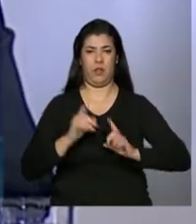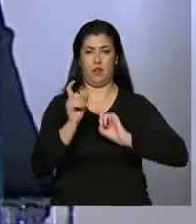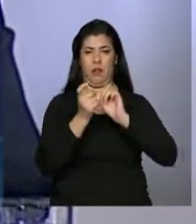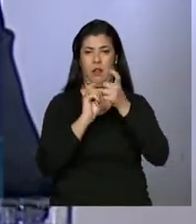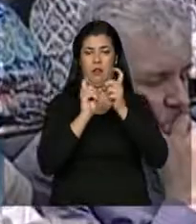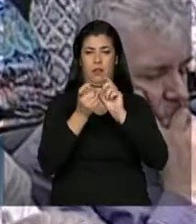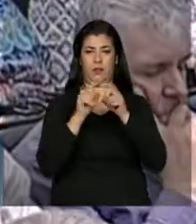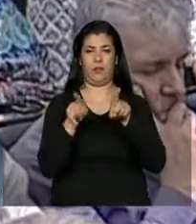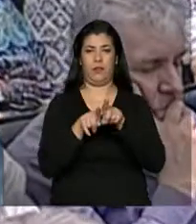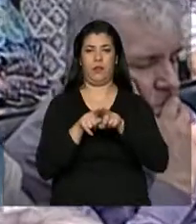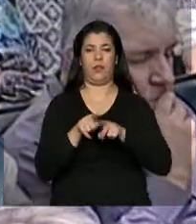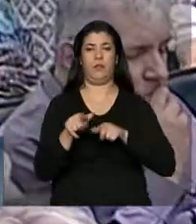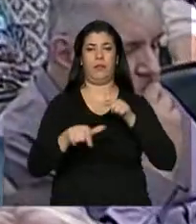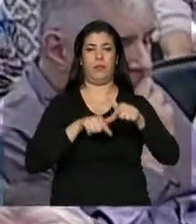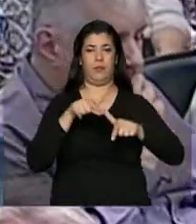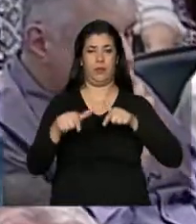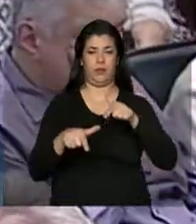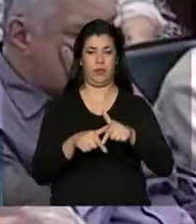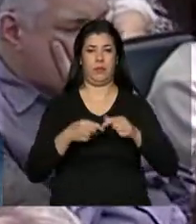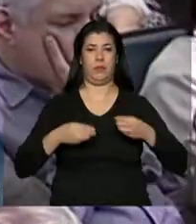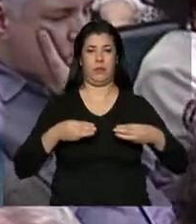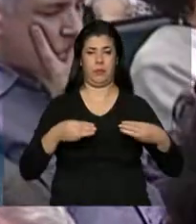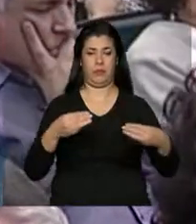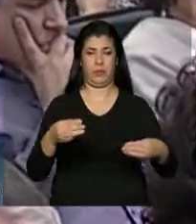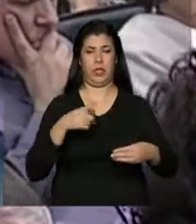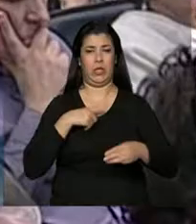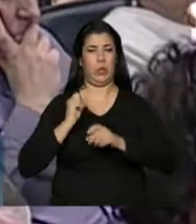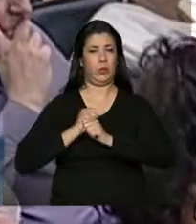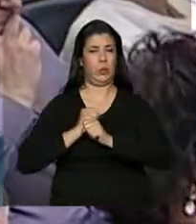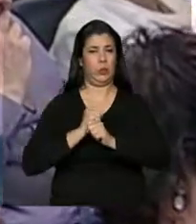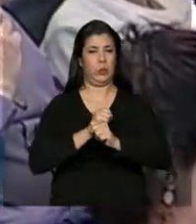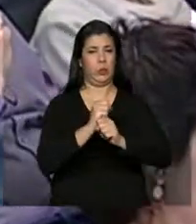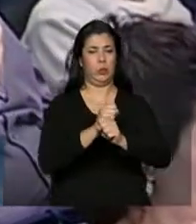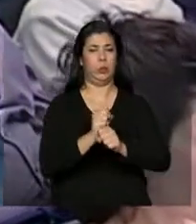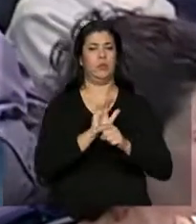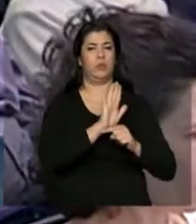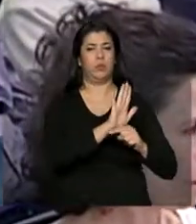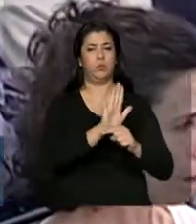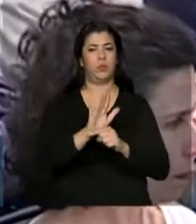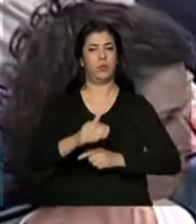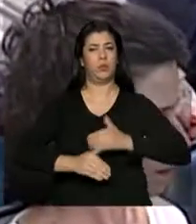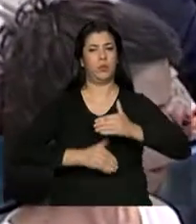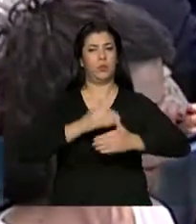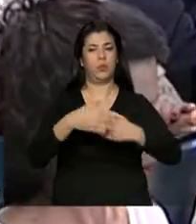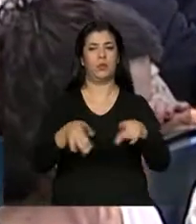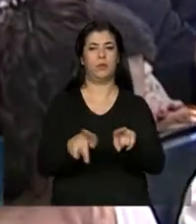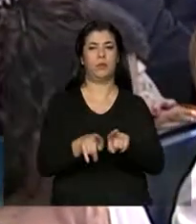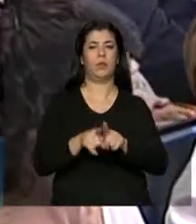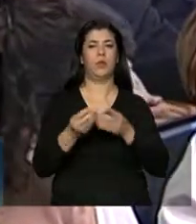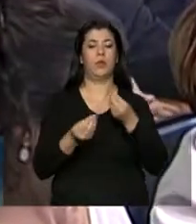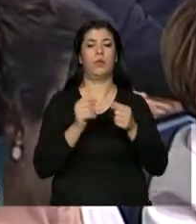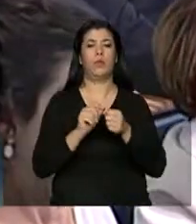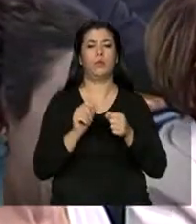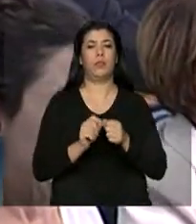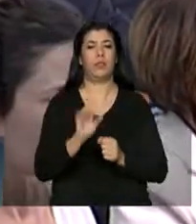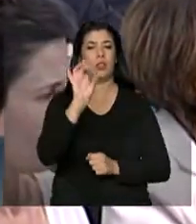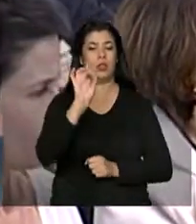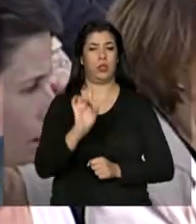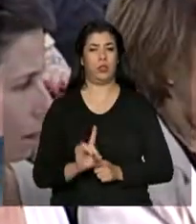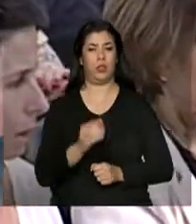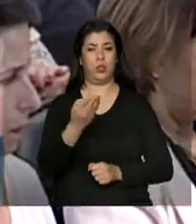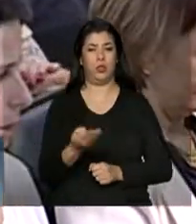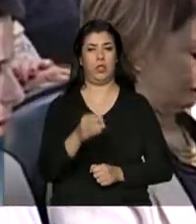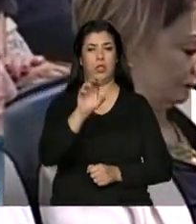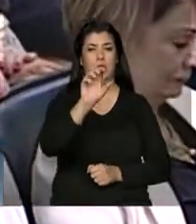Emprego, que, ao longo desses anos, também deram uma grande parcela de contribuição. saudar a diretoria do